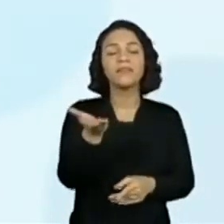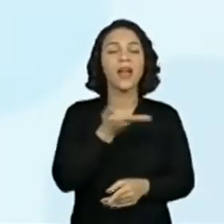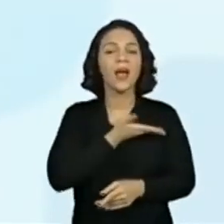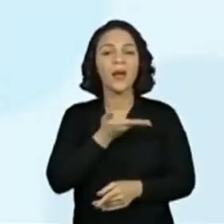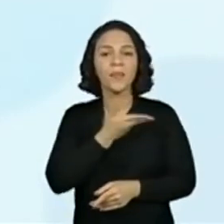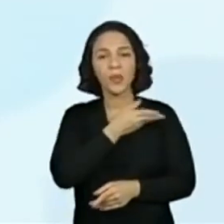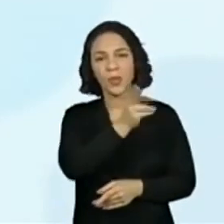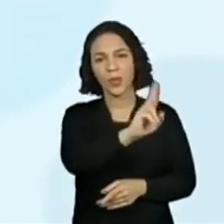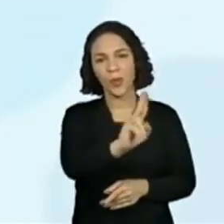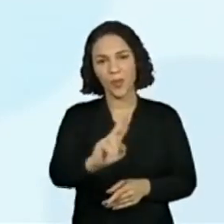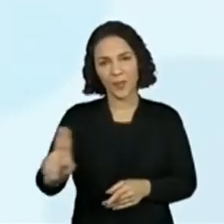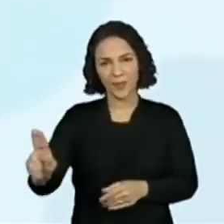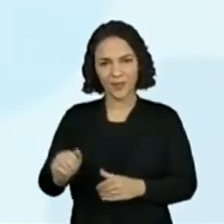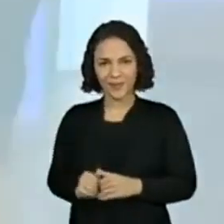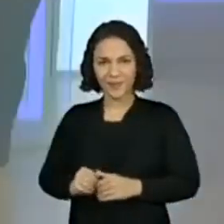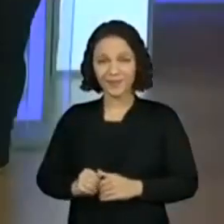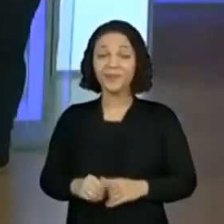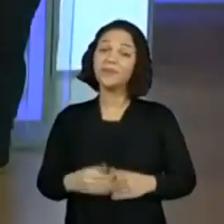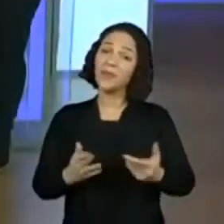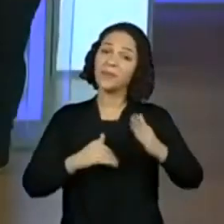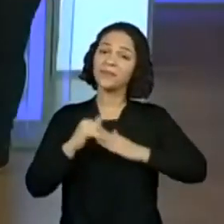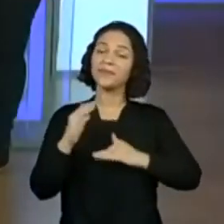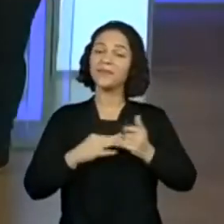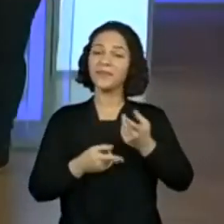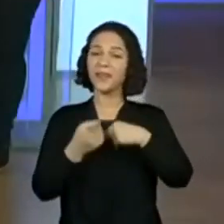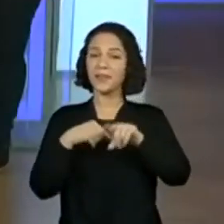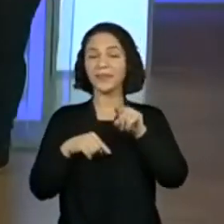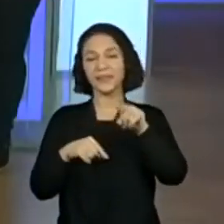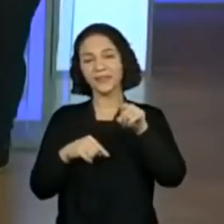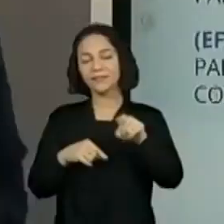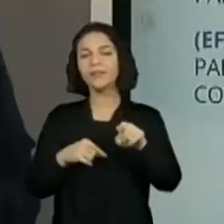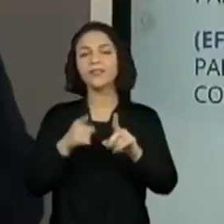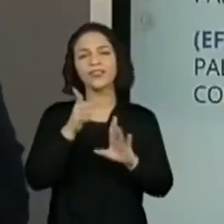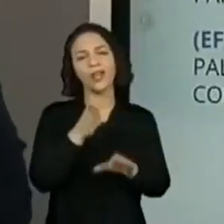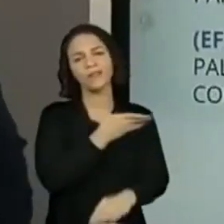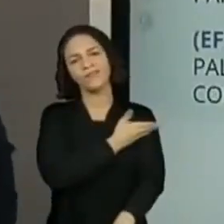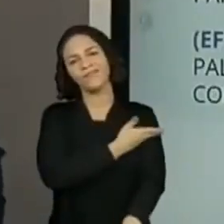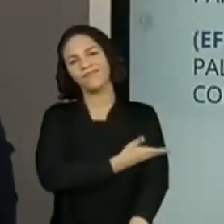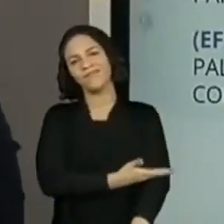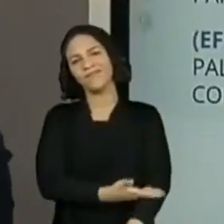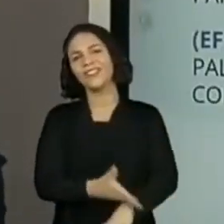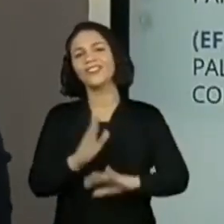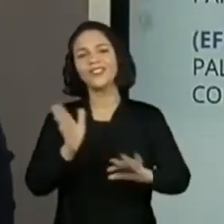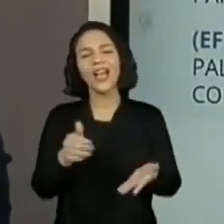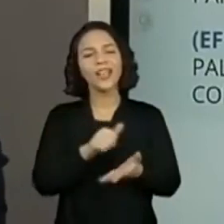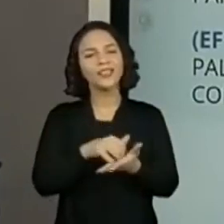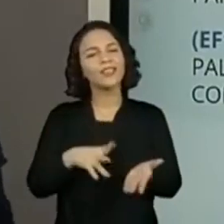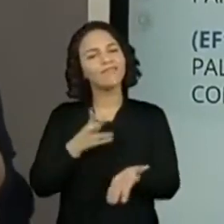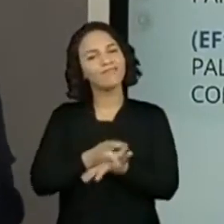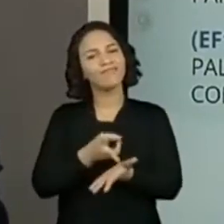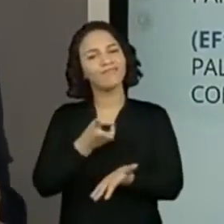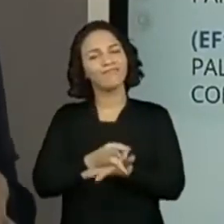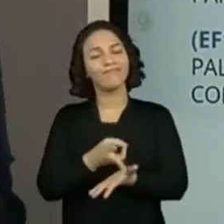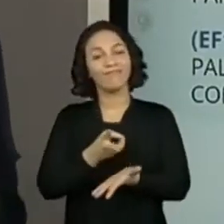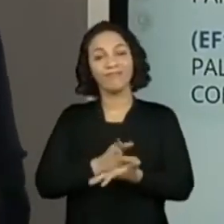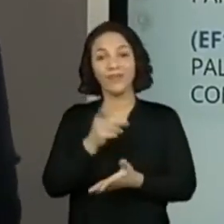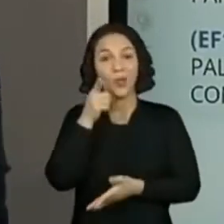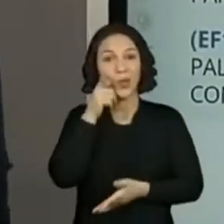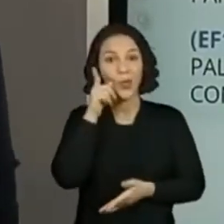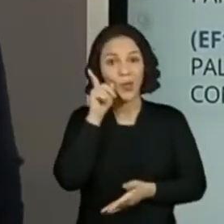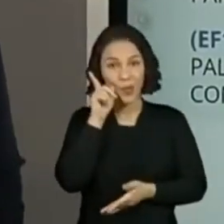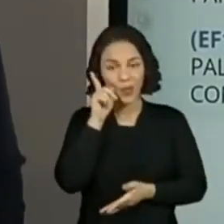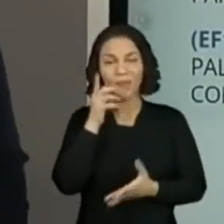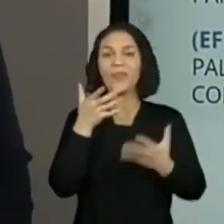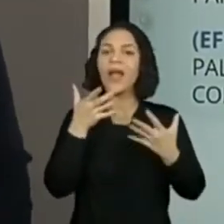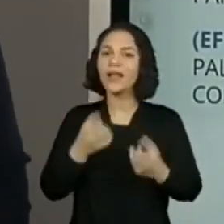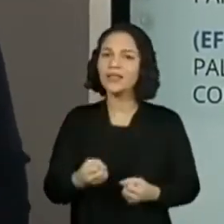Perfeito? Então, são essas habilidades. E vocês já estão acostumados aí com as nossas atividades de rotina. Ontem, a gente